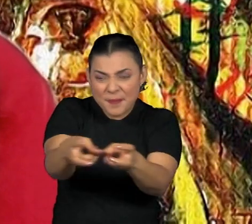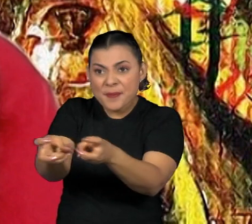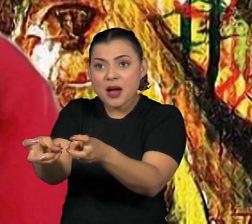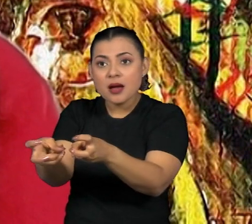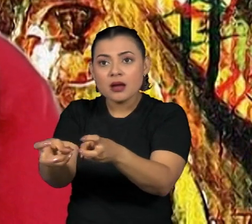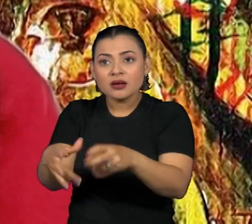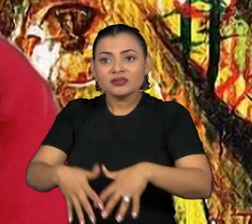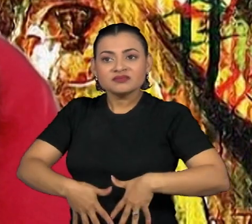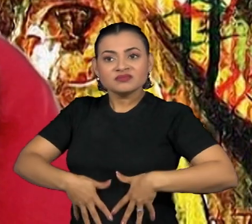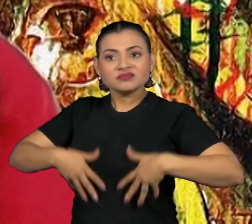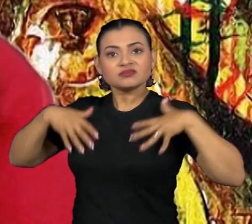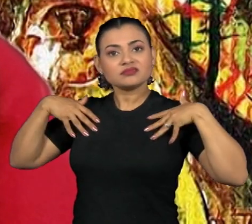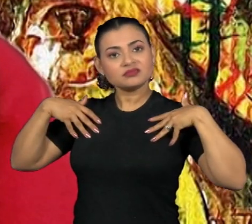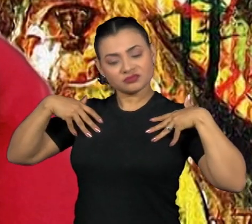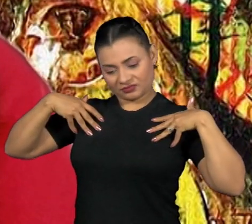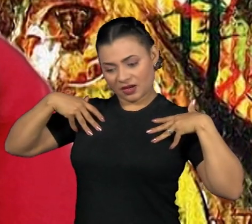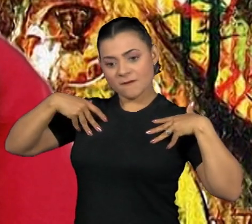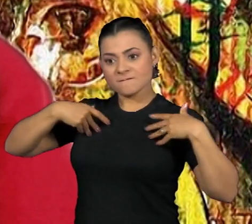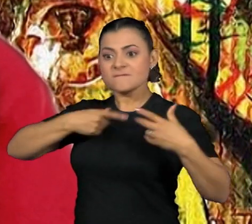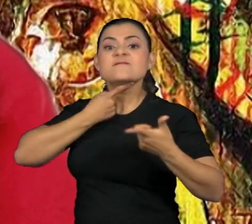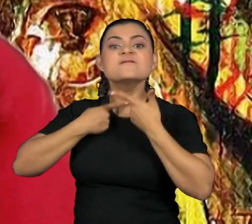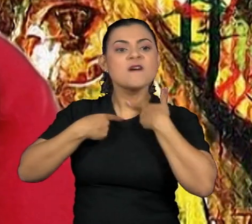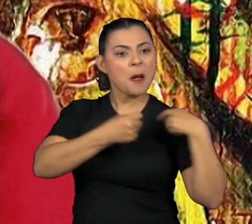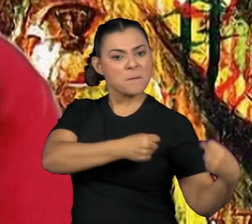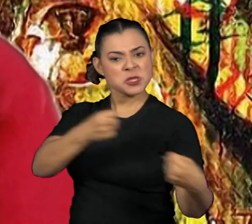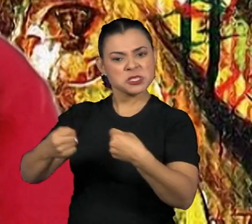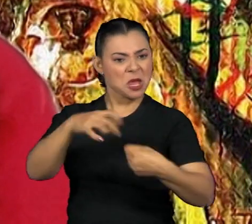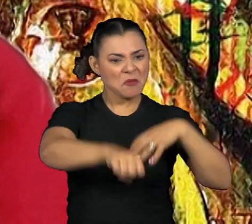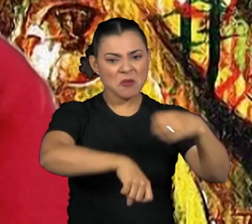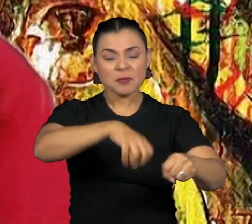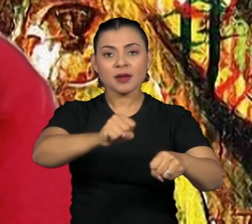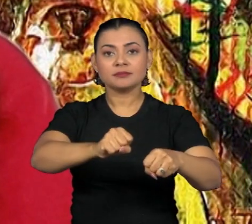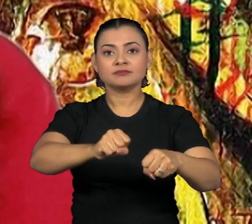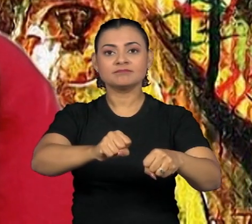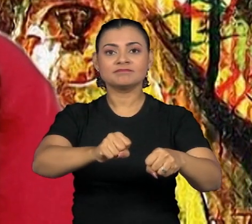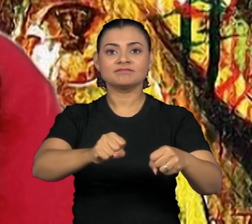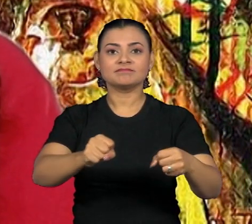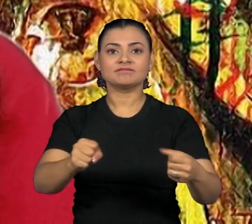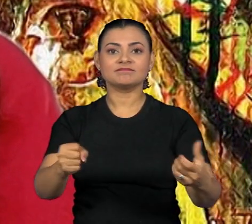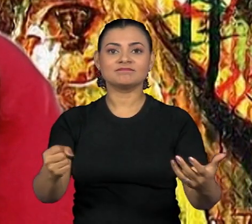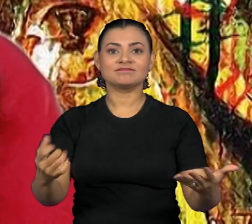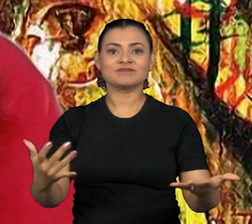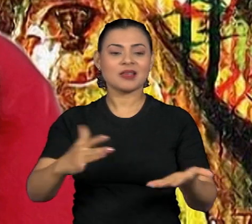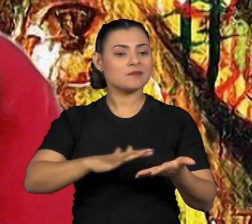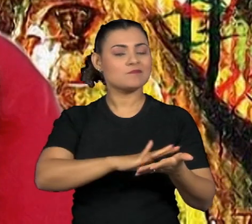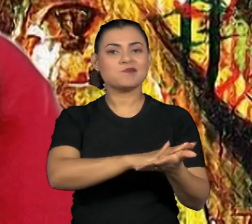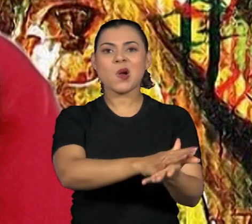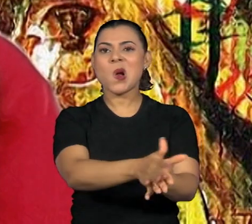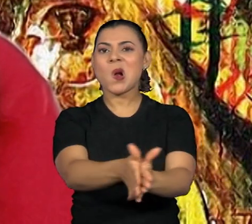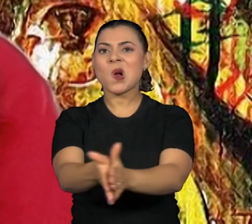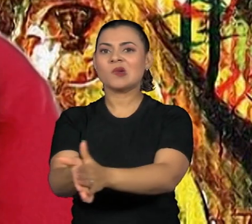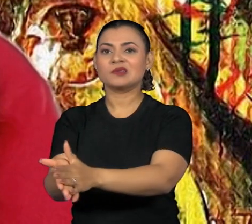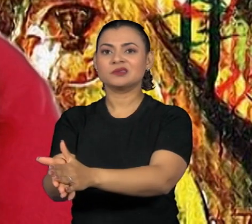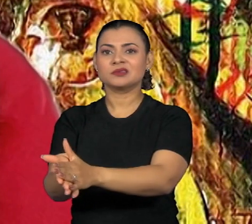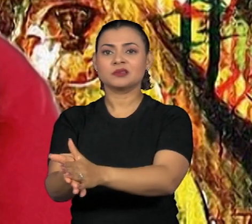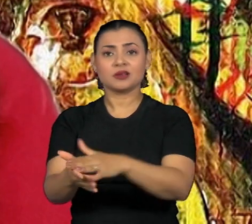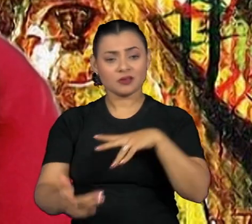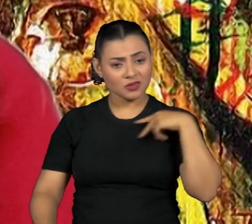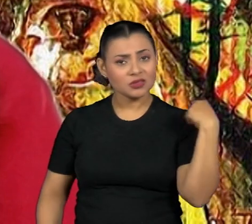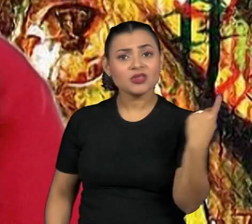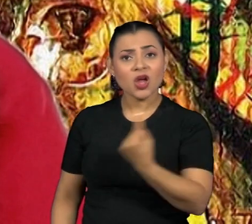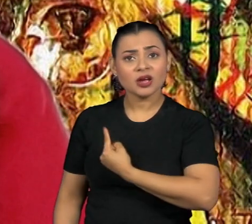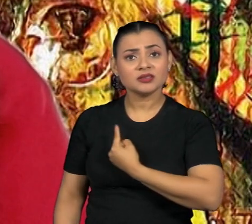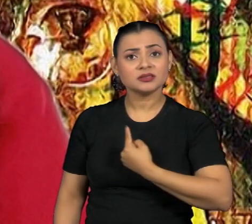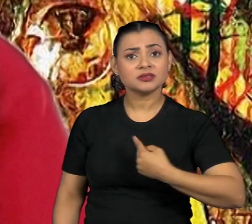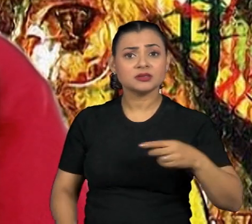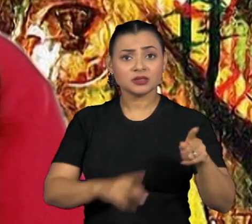ego, né? E a forma de buscar poder é o que vale. Mas, independente disso, nós somos 5%